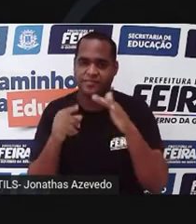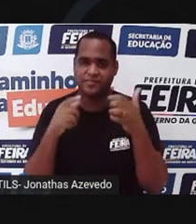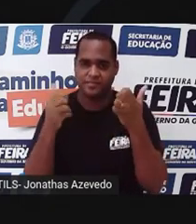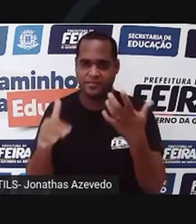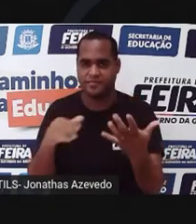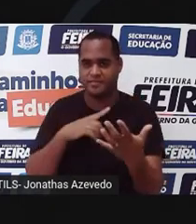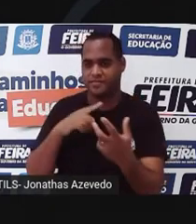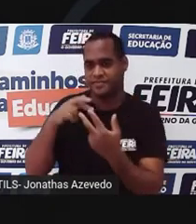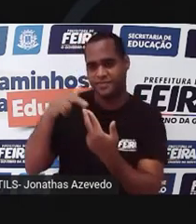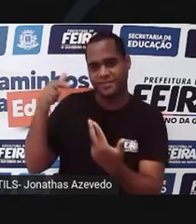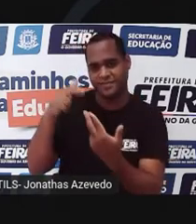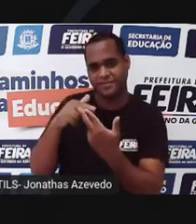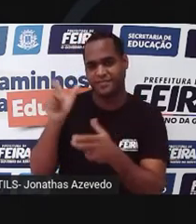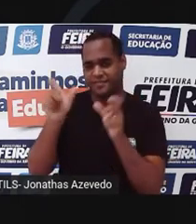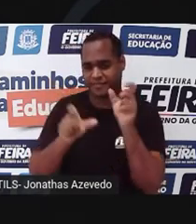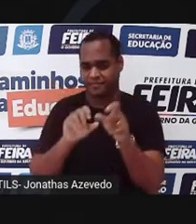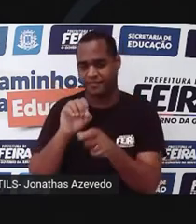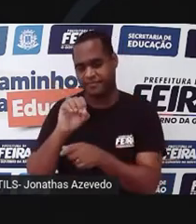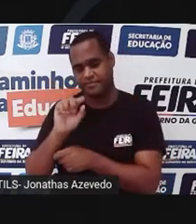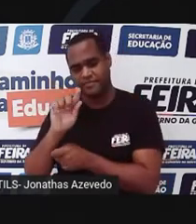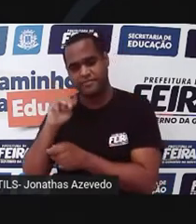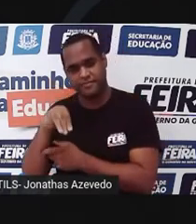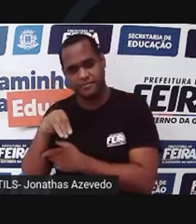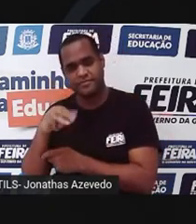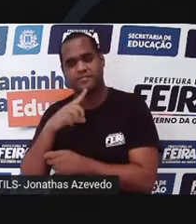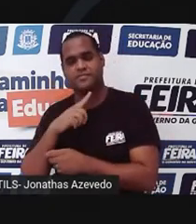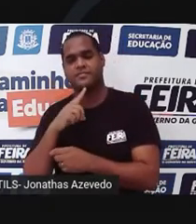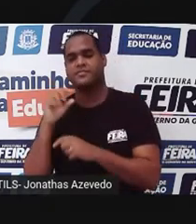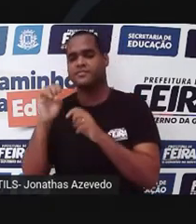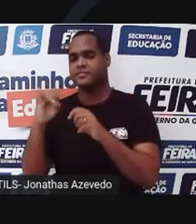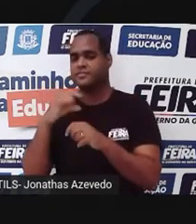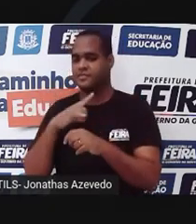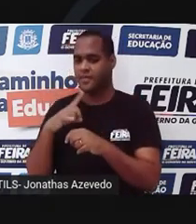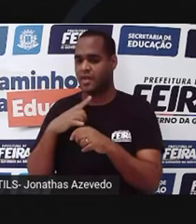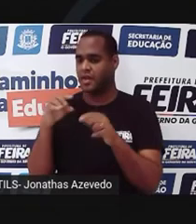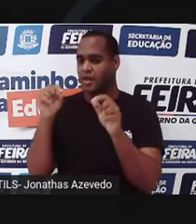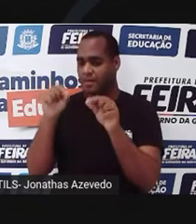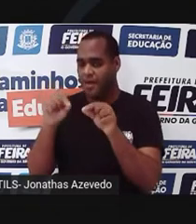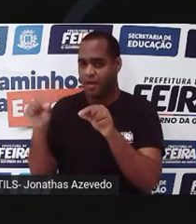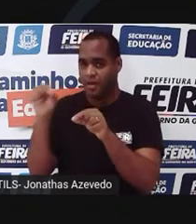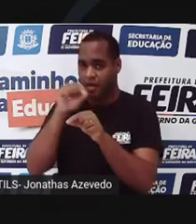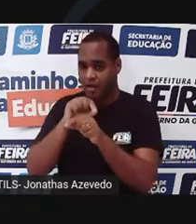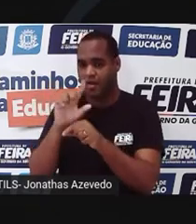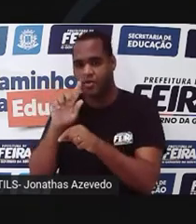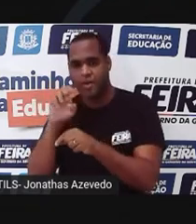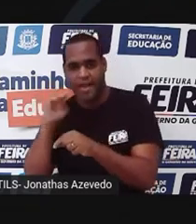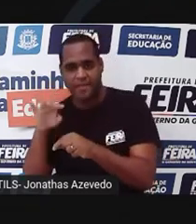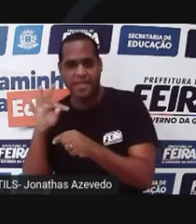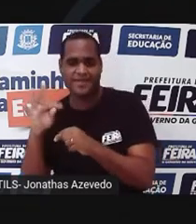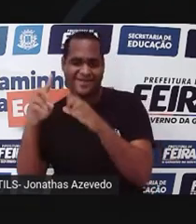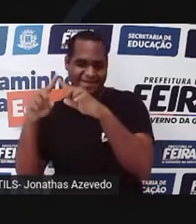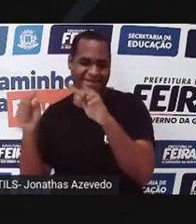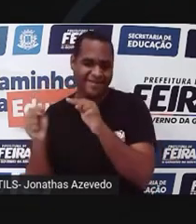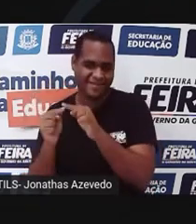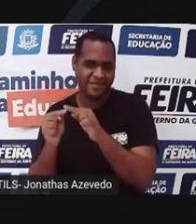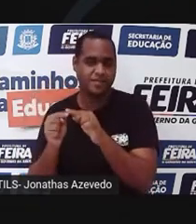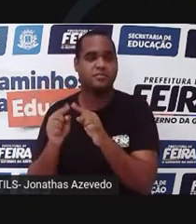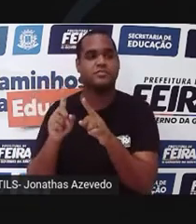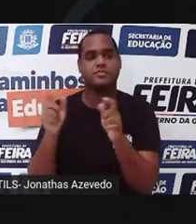DNA de outra espécie, ela é apenas OGM. Mas se houve essa introdução, ela é OGM e transgênica.